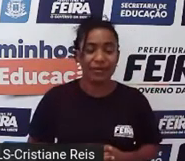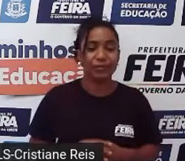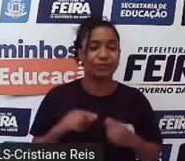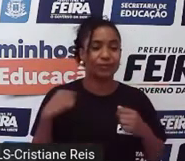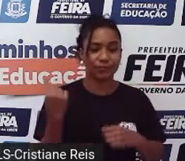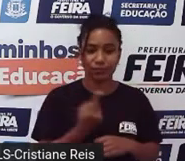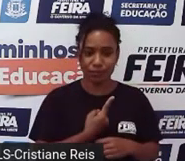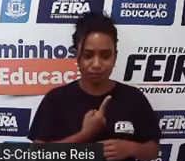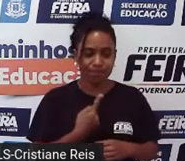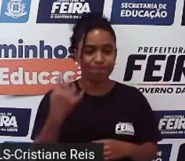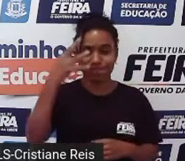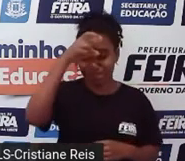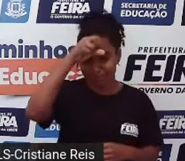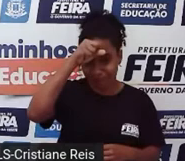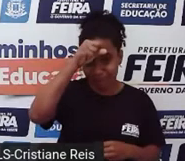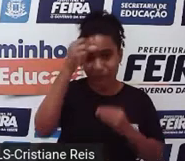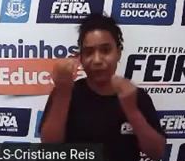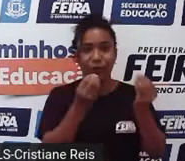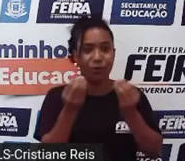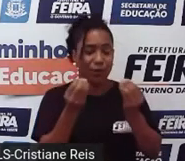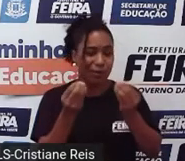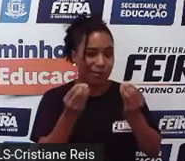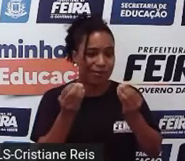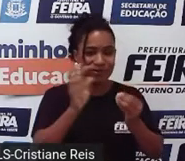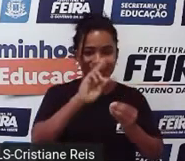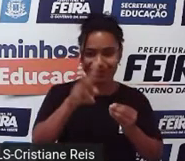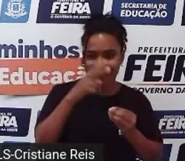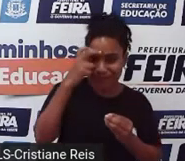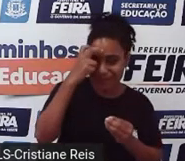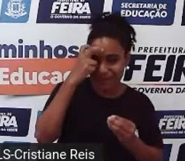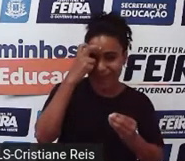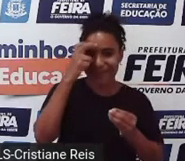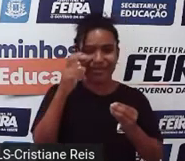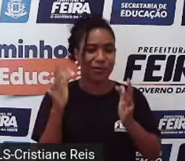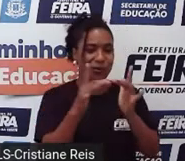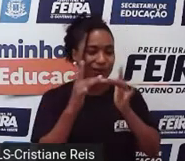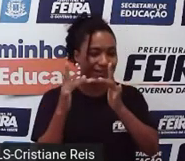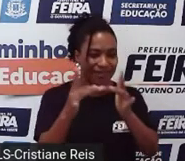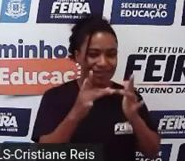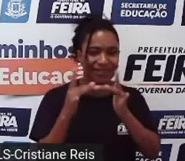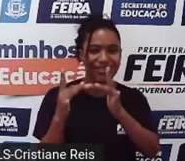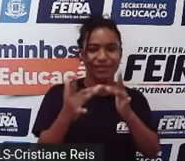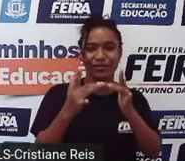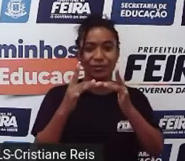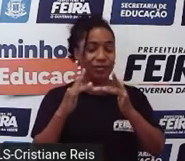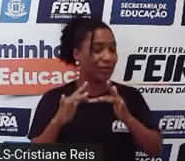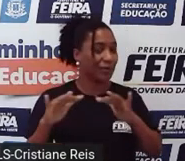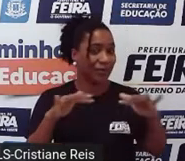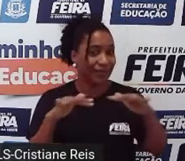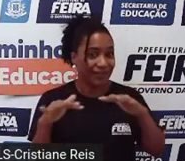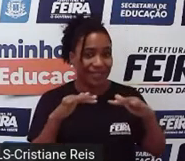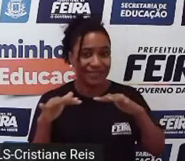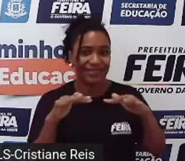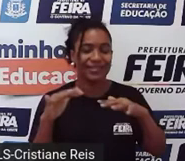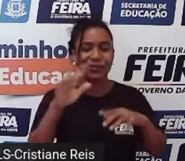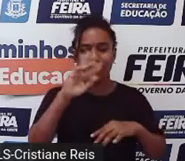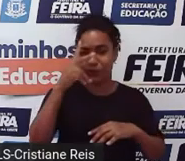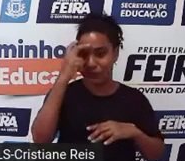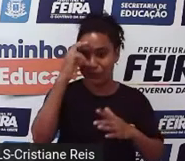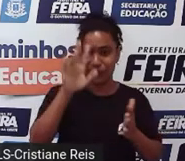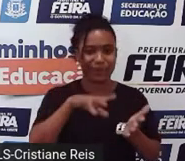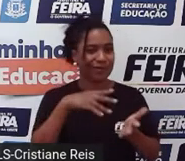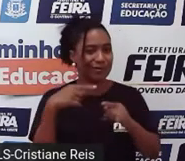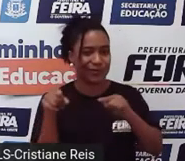construir repertório cultural através do contato com manifestações artísticas, culturais, as artes